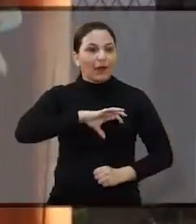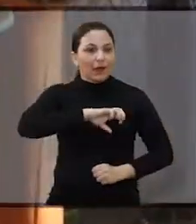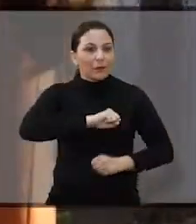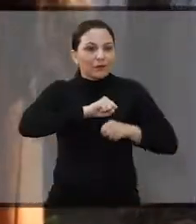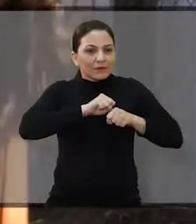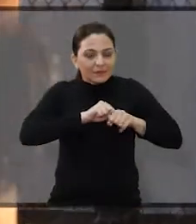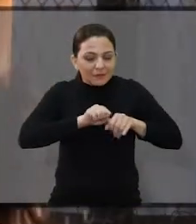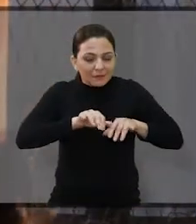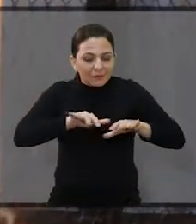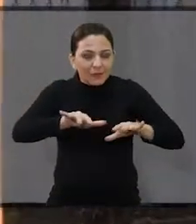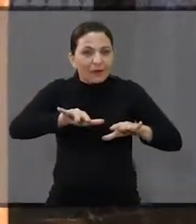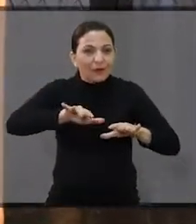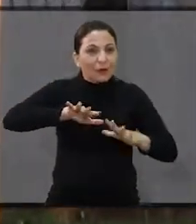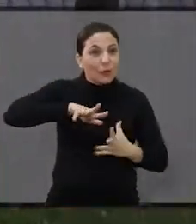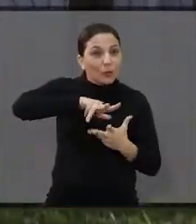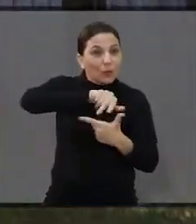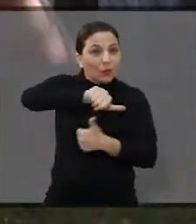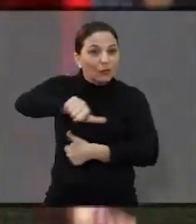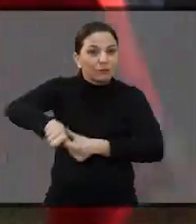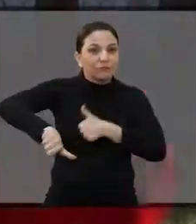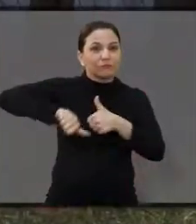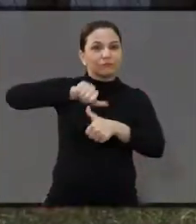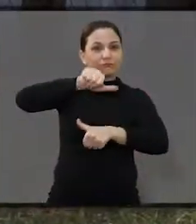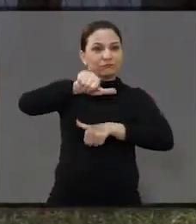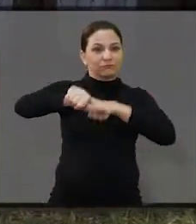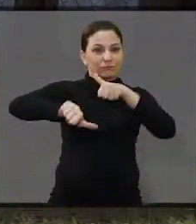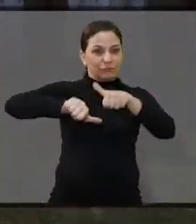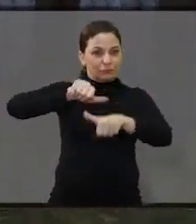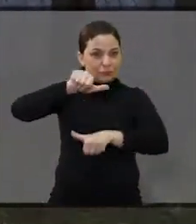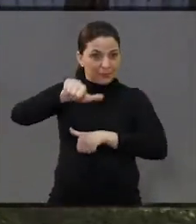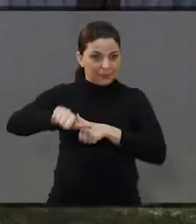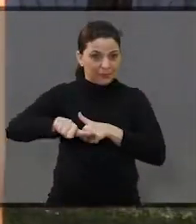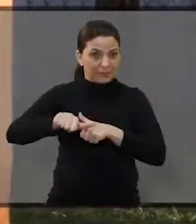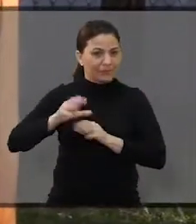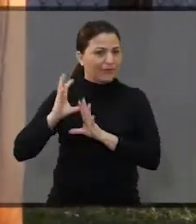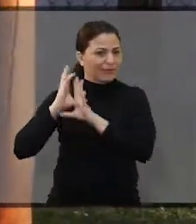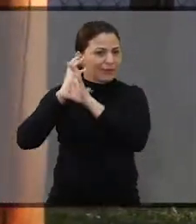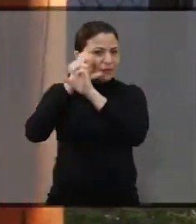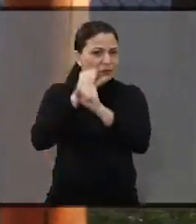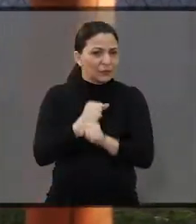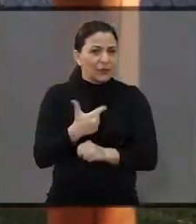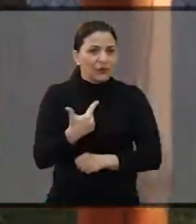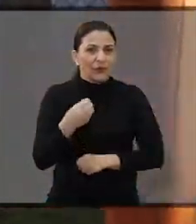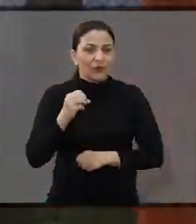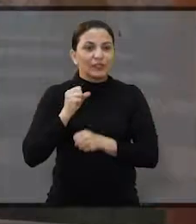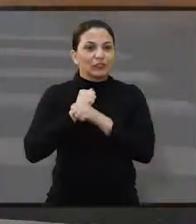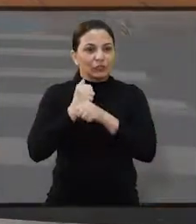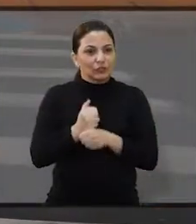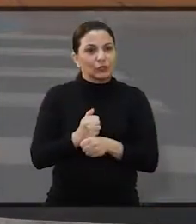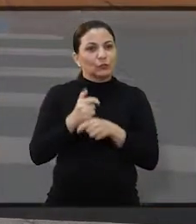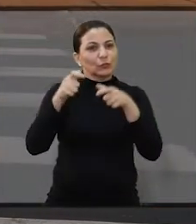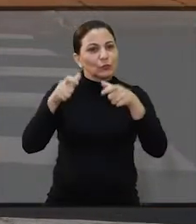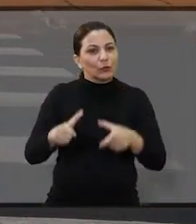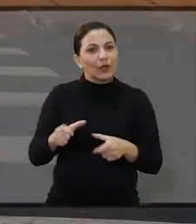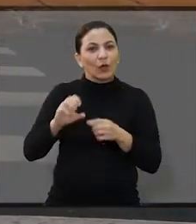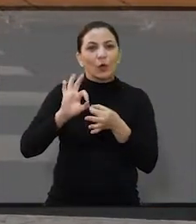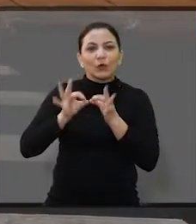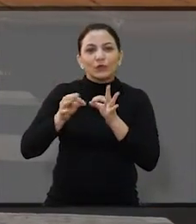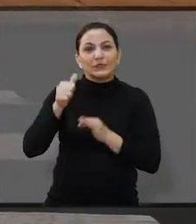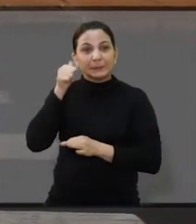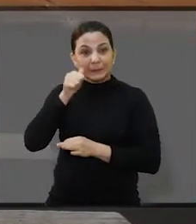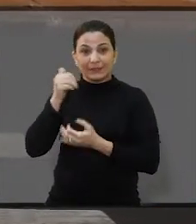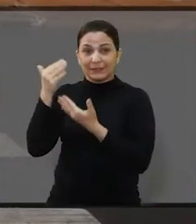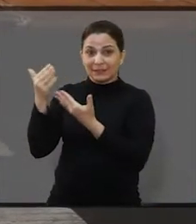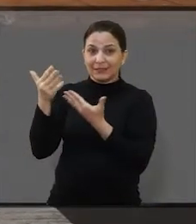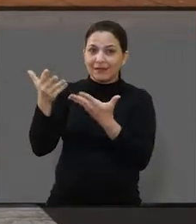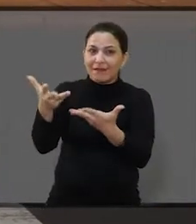Gestos que transformam o mundo através do amor. Valores do ser humano. Há quase duas décadas, a Oficina das